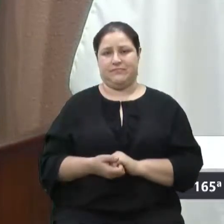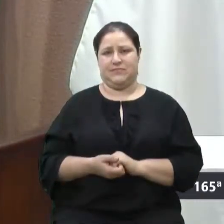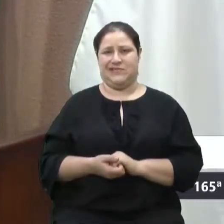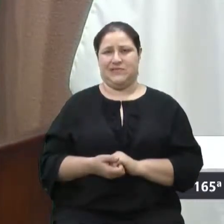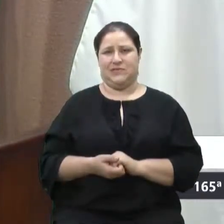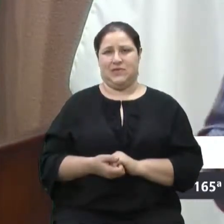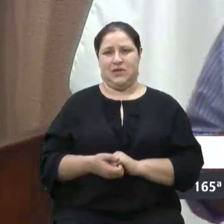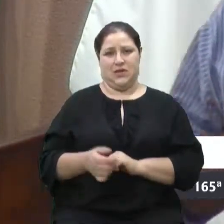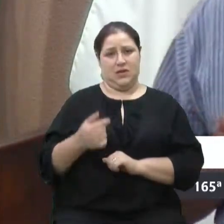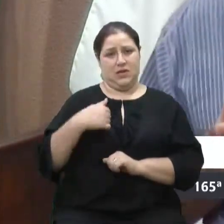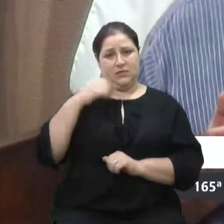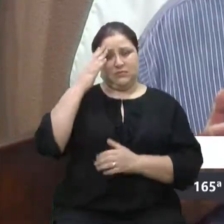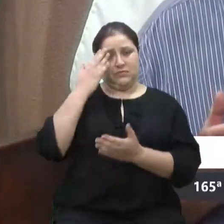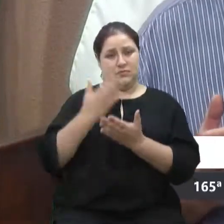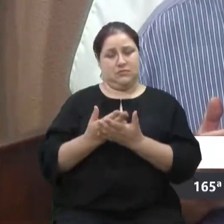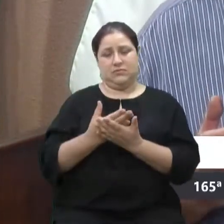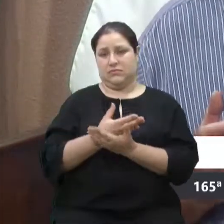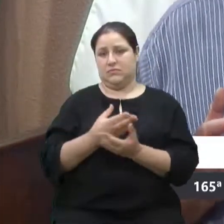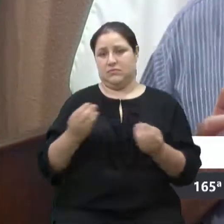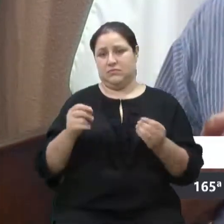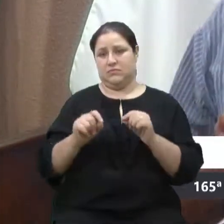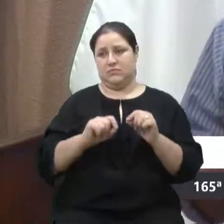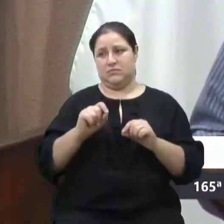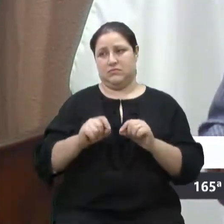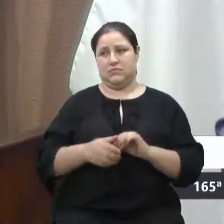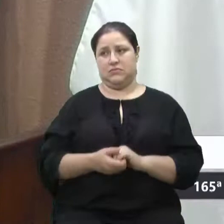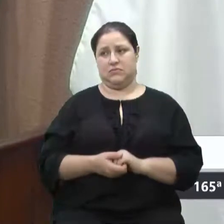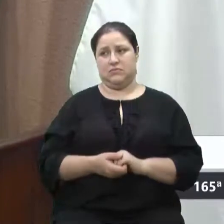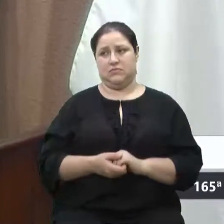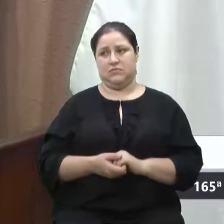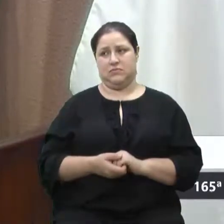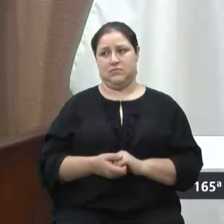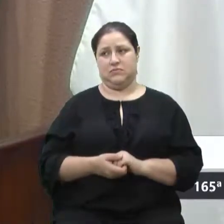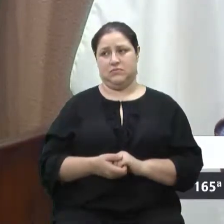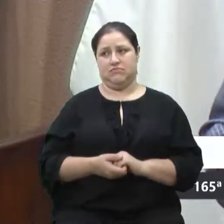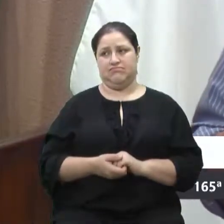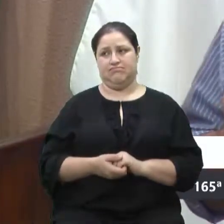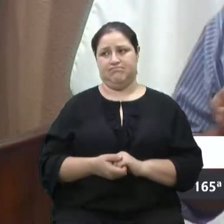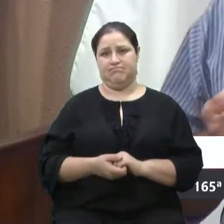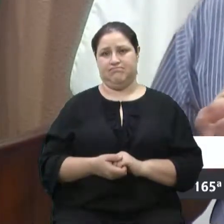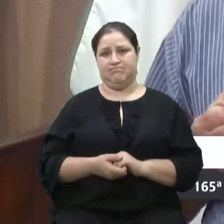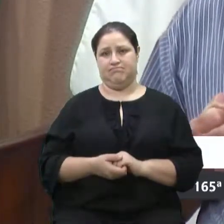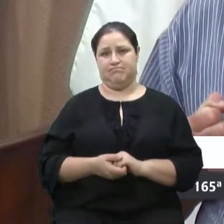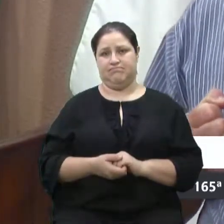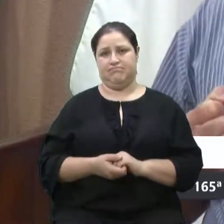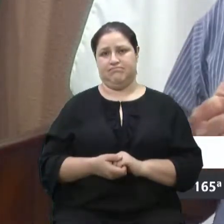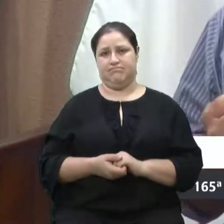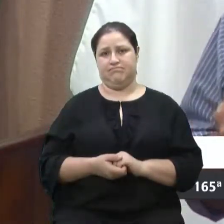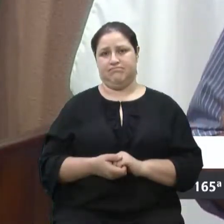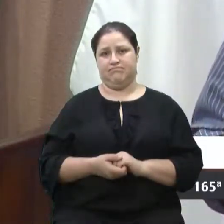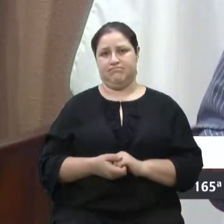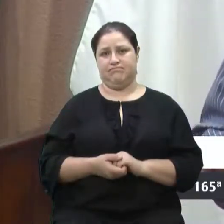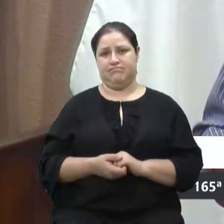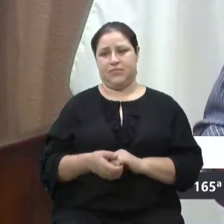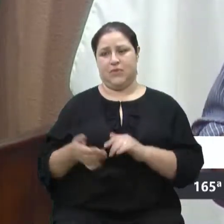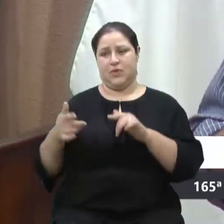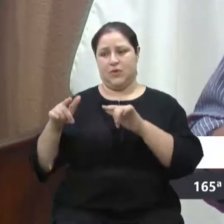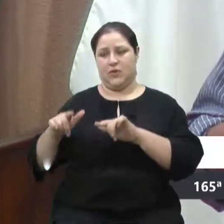Eu acredito muito que com a Secretaria de Obras